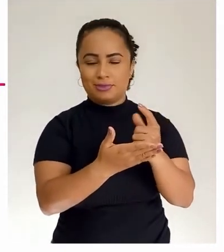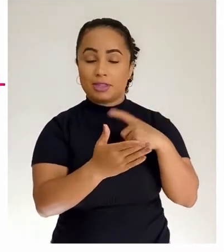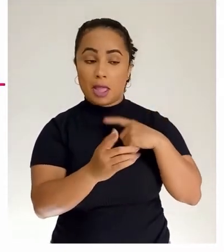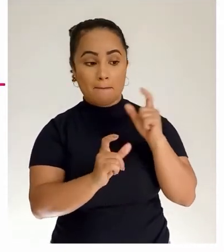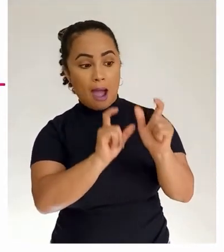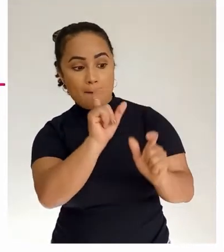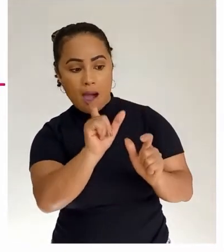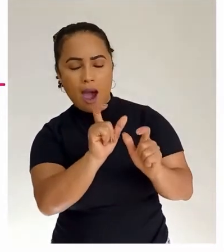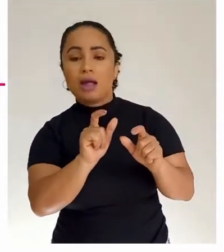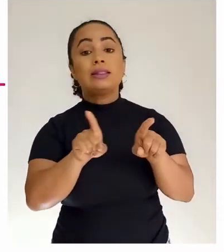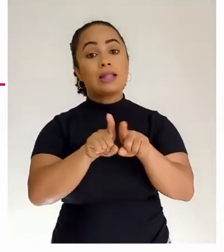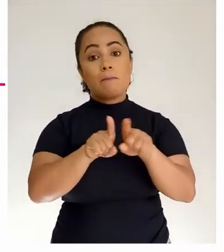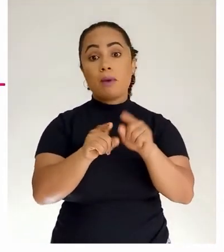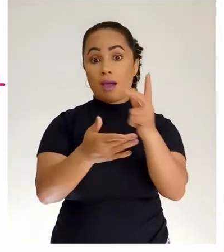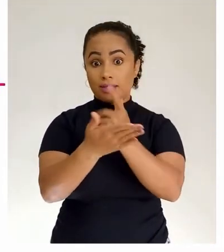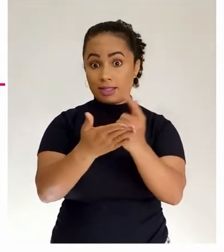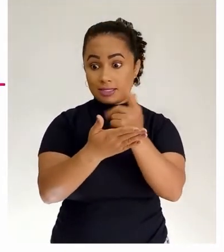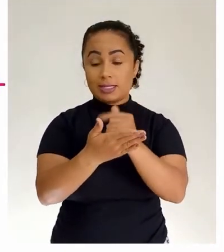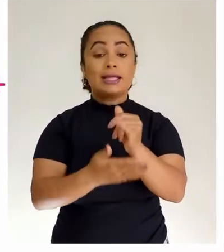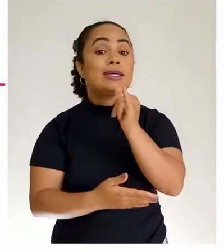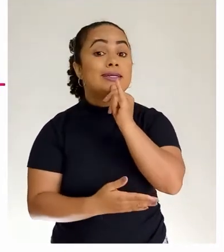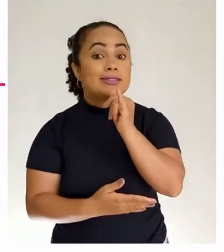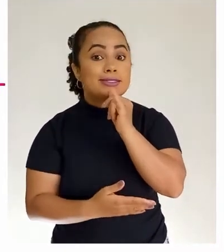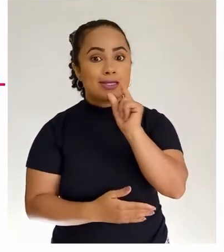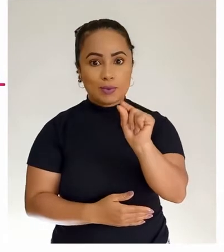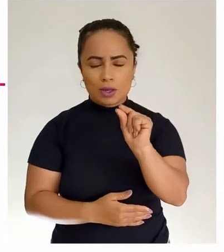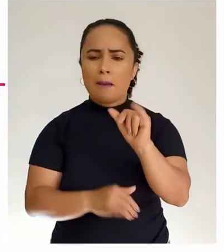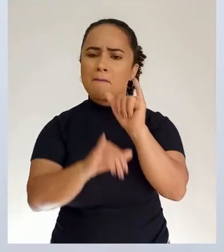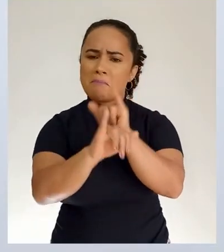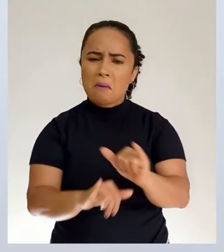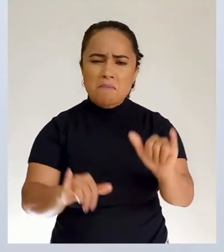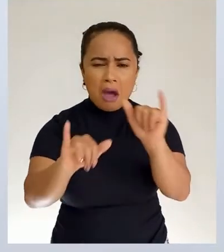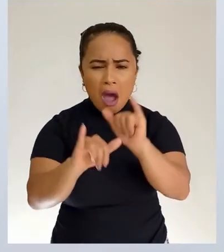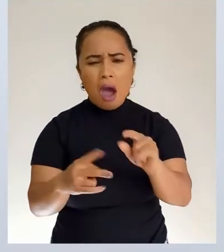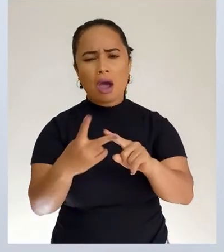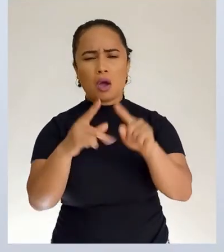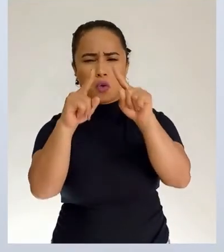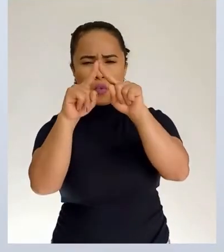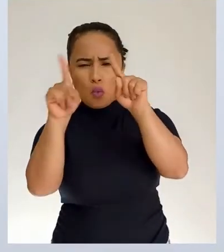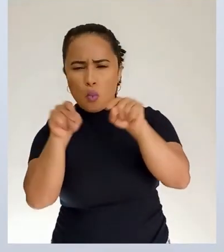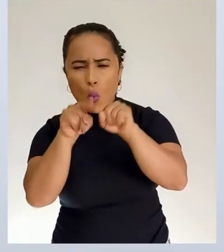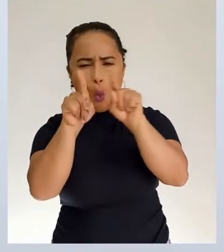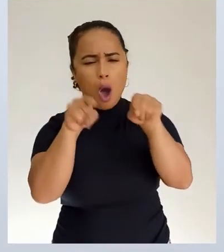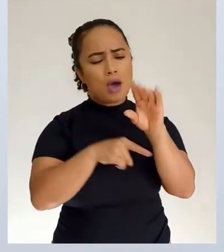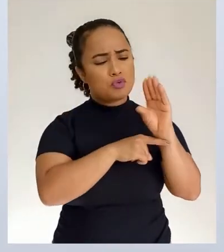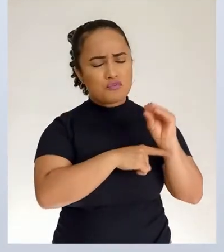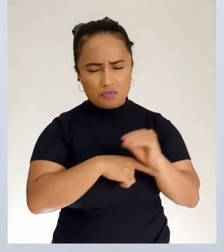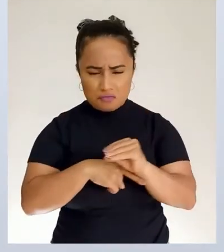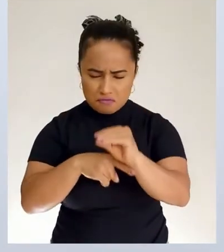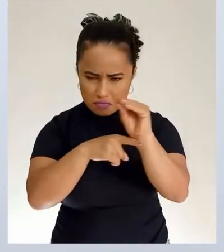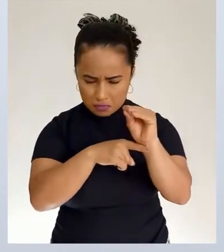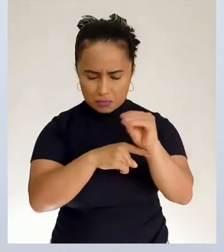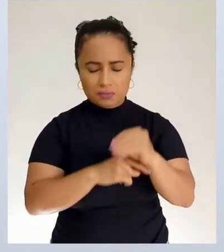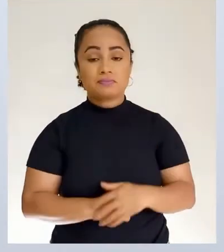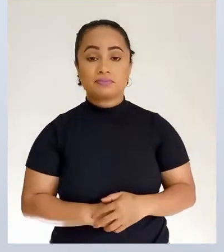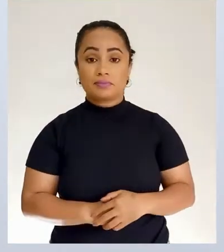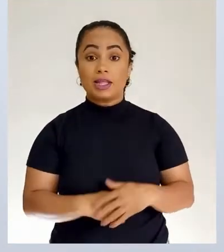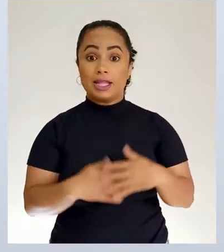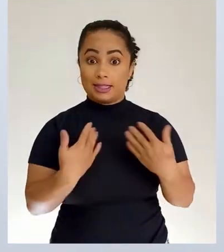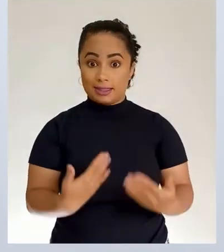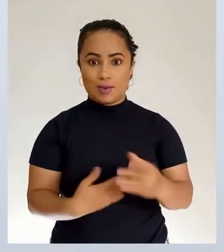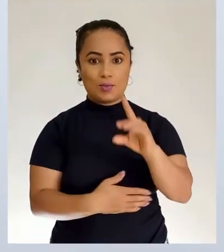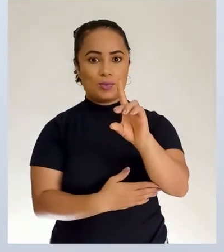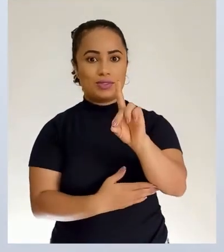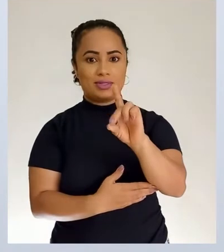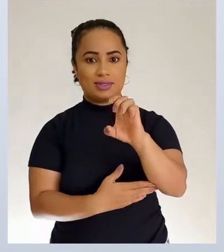gráficos são propagandas, quadrinhos, fotos. Então, descritor 5. Interpretar texto com